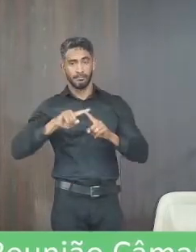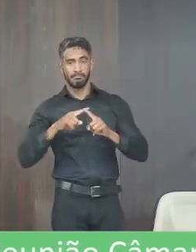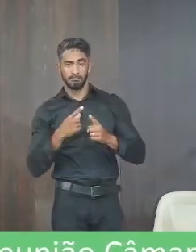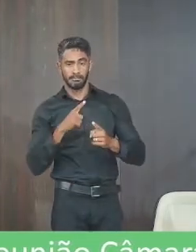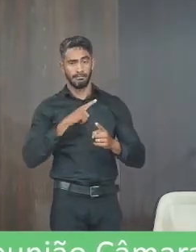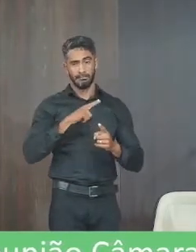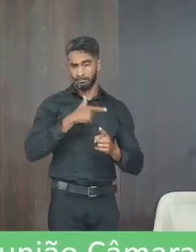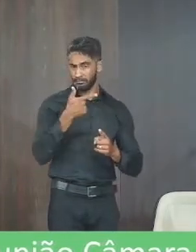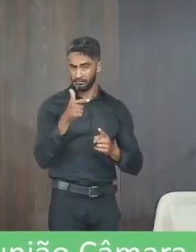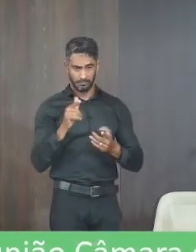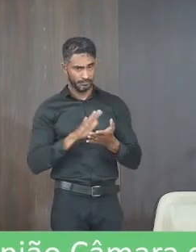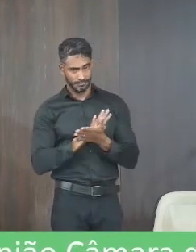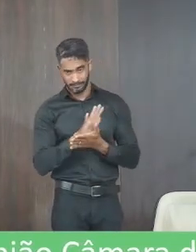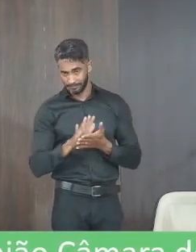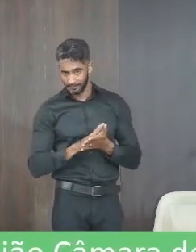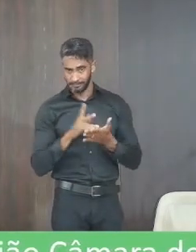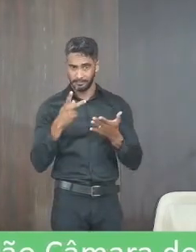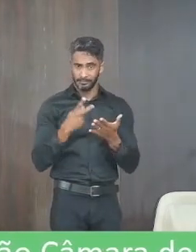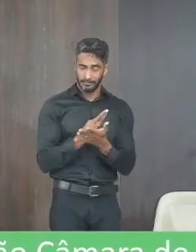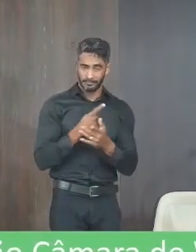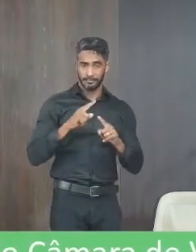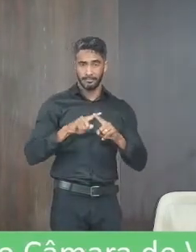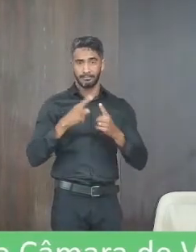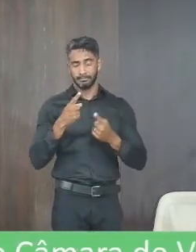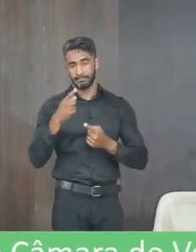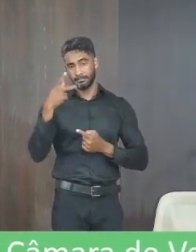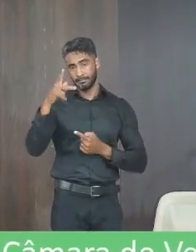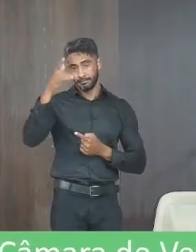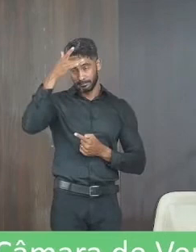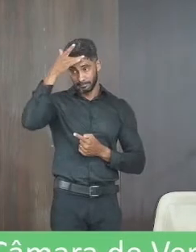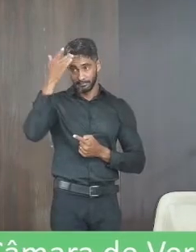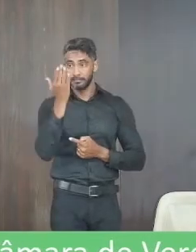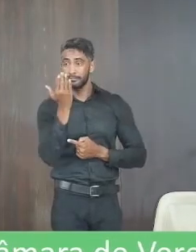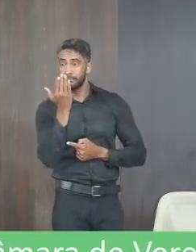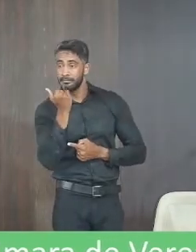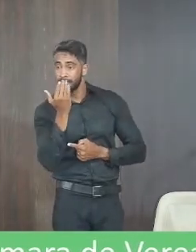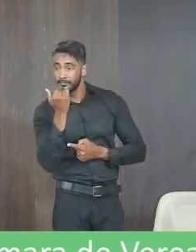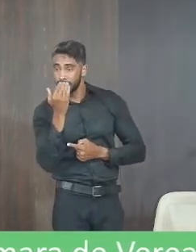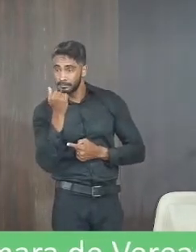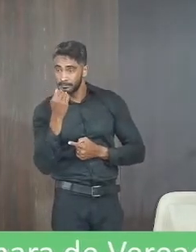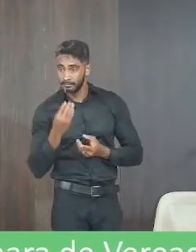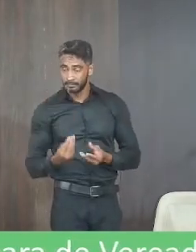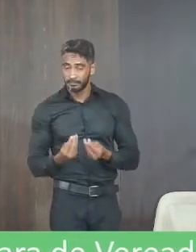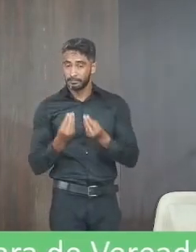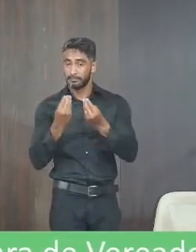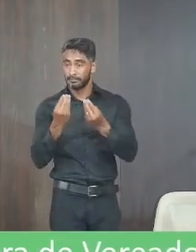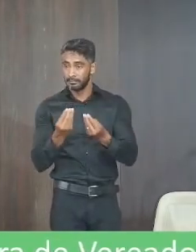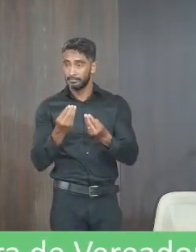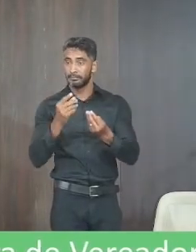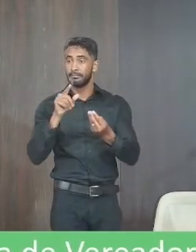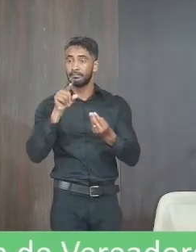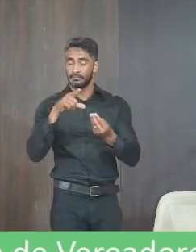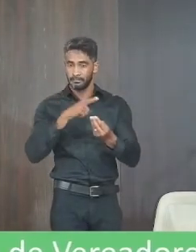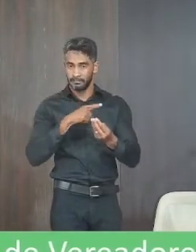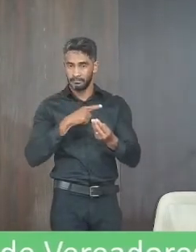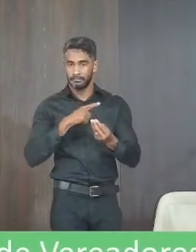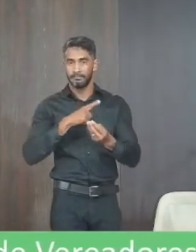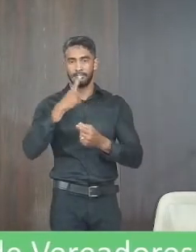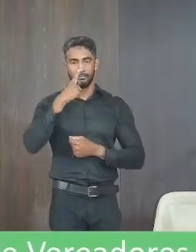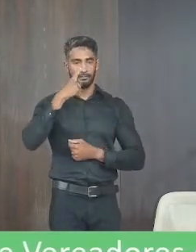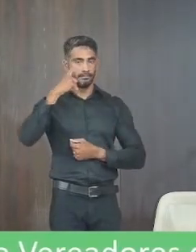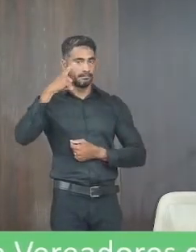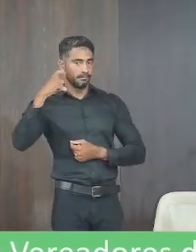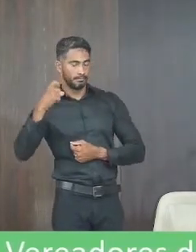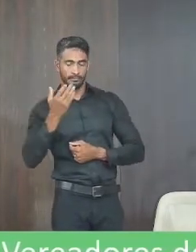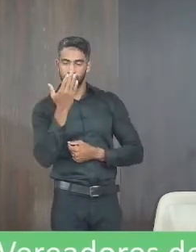porém segundo os criadores lá a alimentação que era dada que gerava em consequência o mau